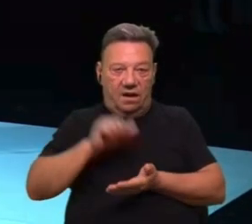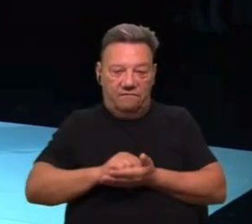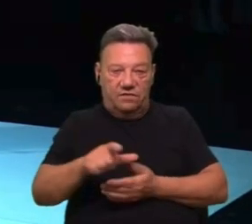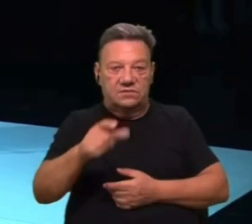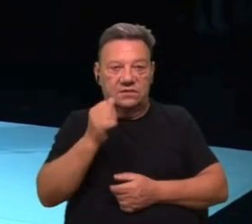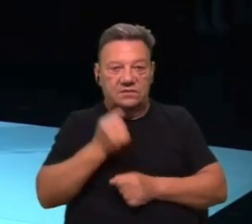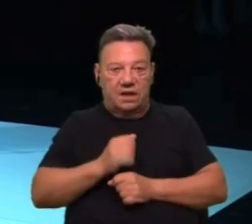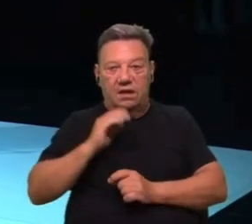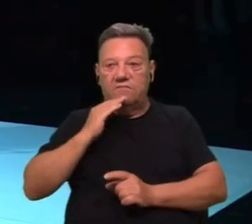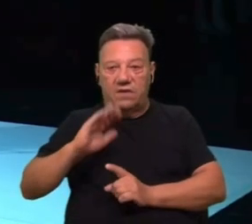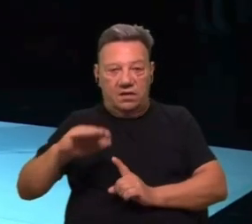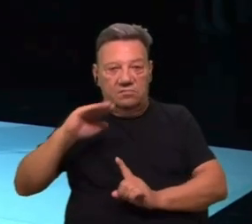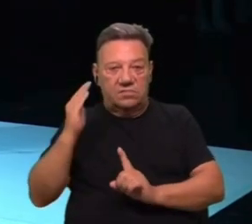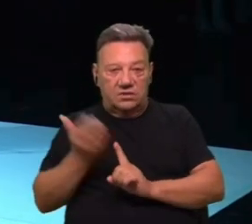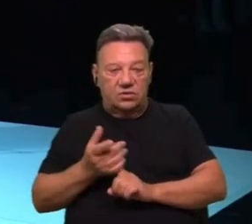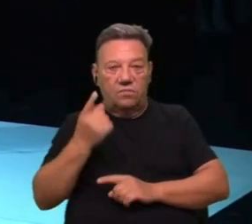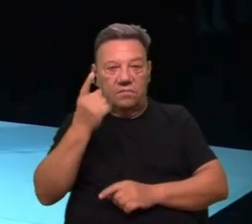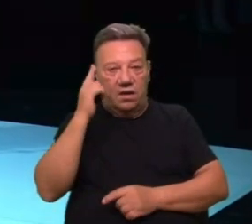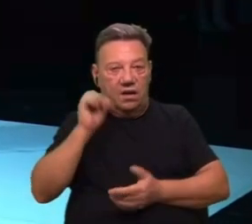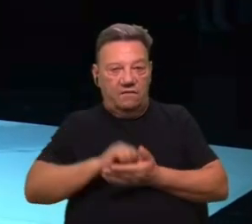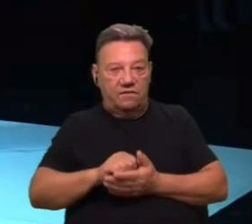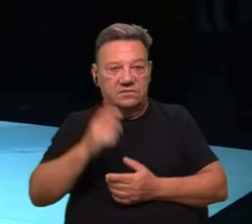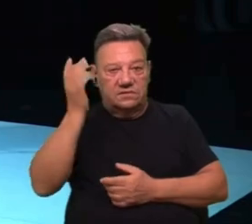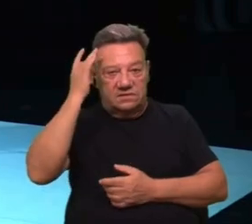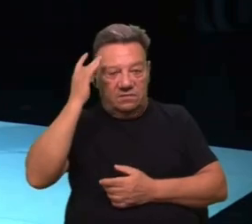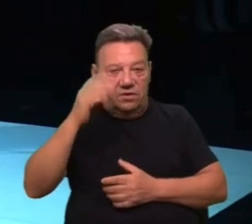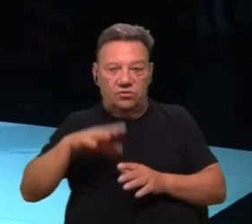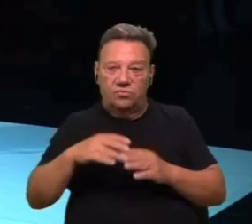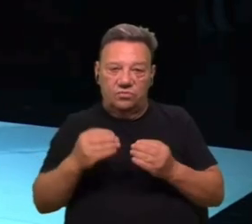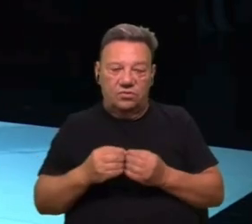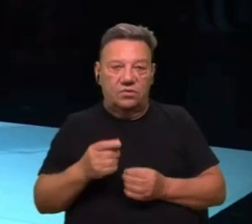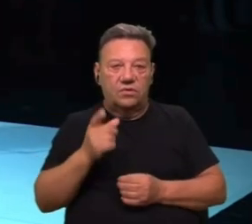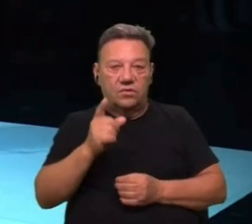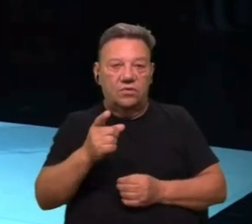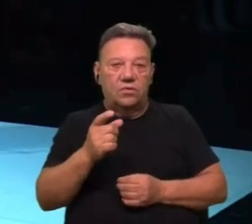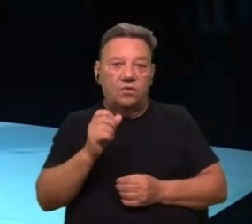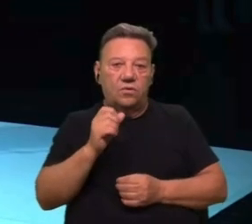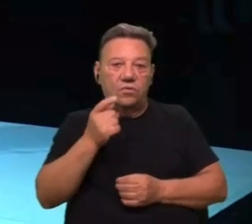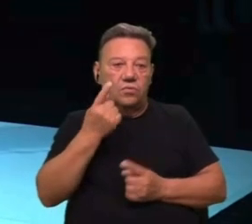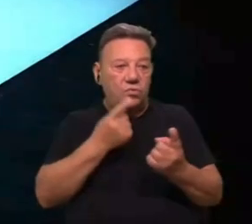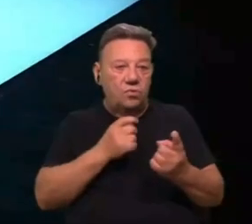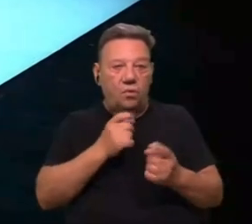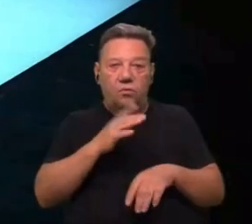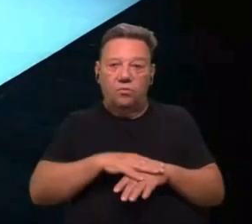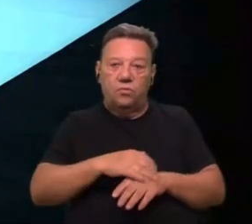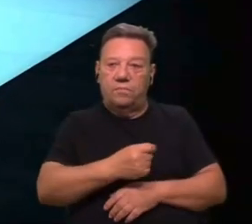será sancionado com uma lavagem cerebral total do ou dos culpados.